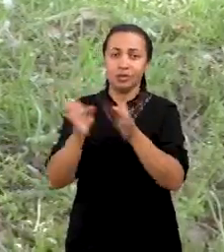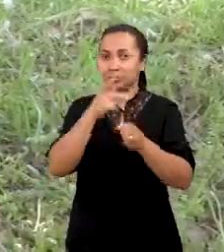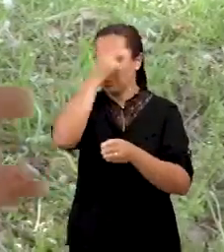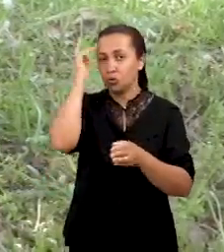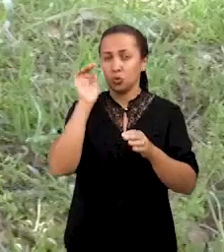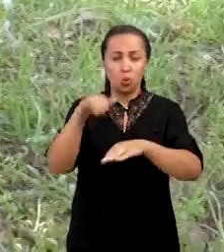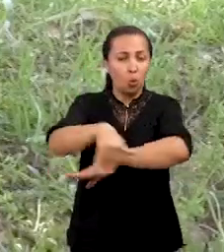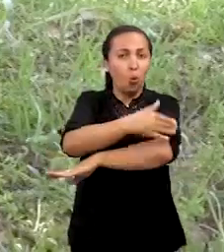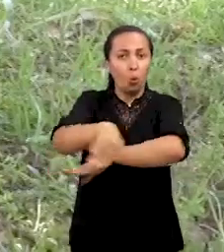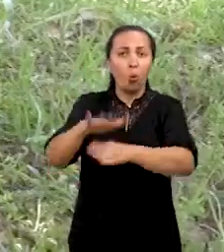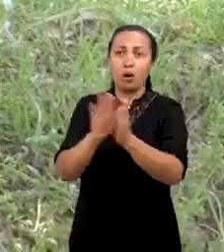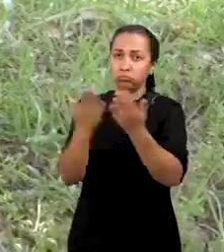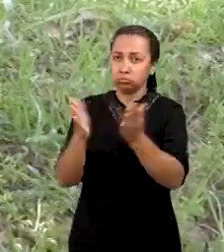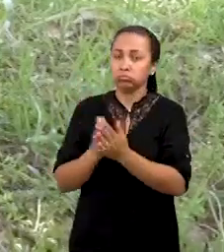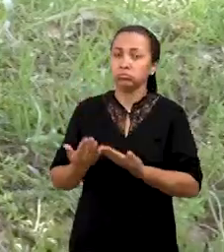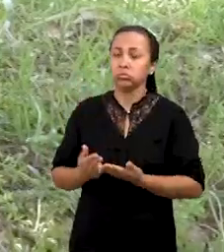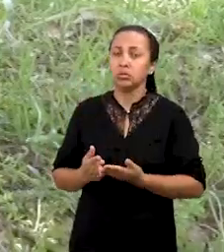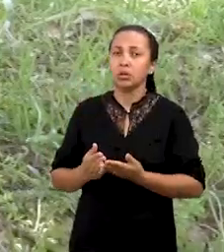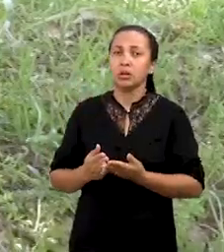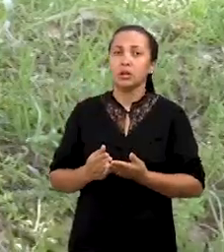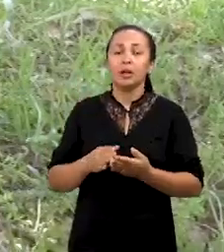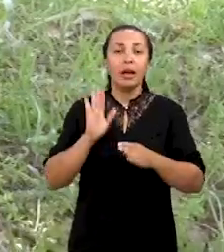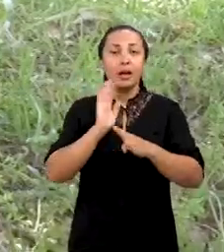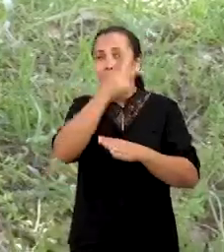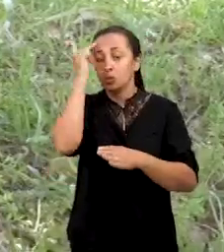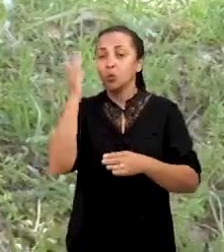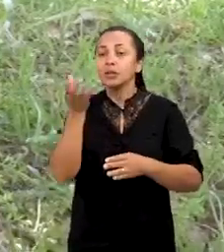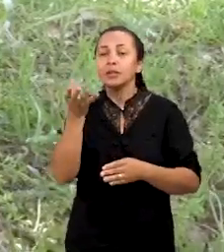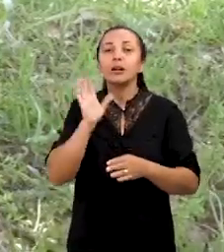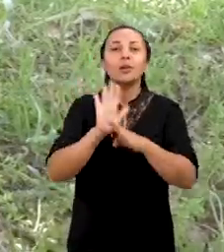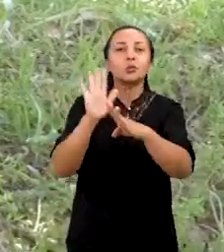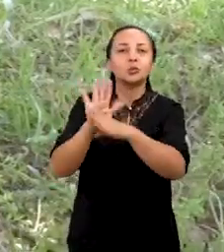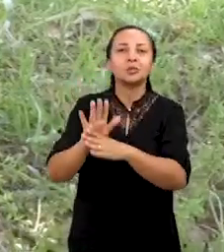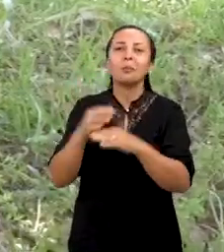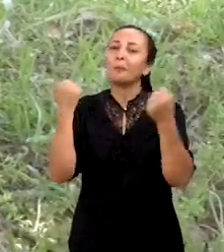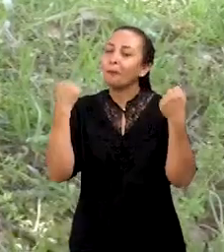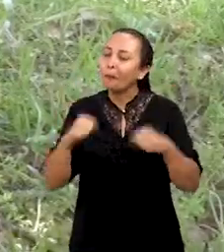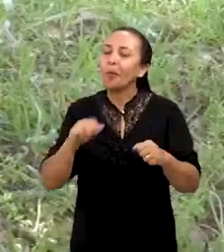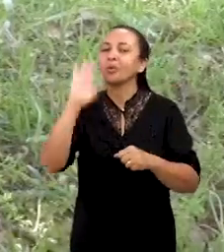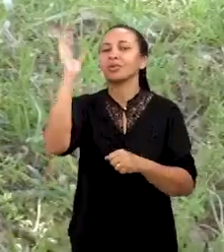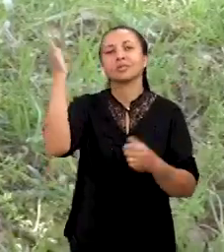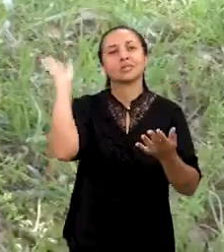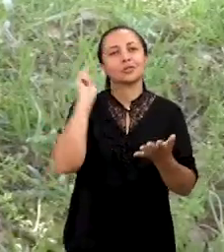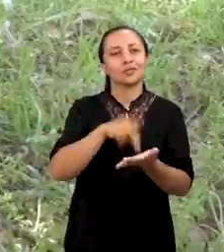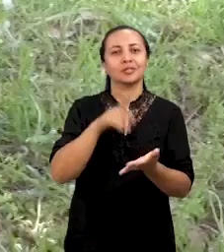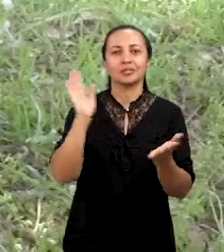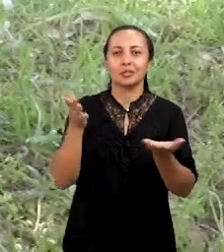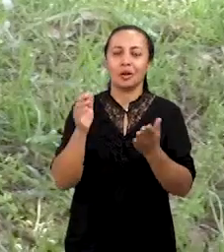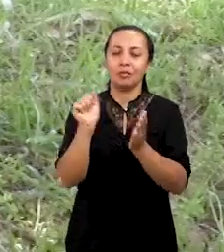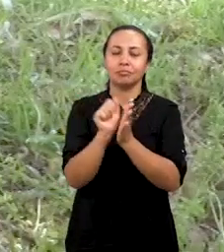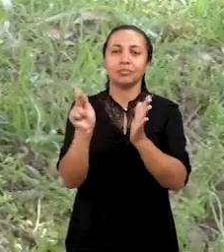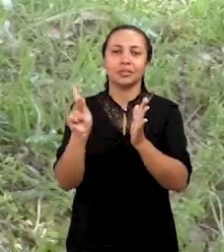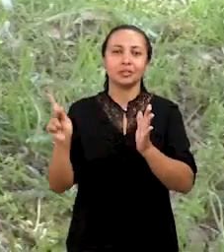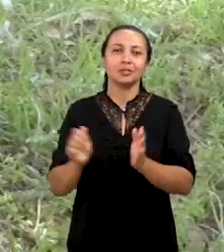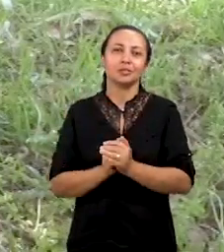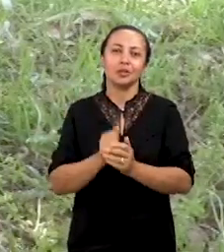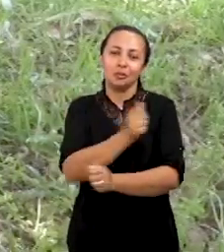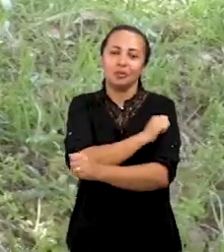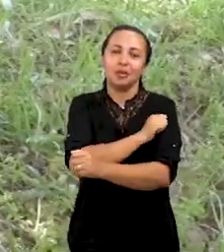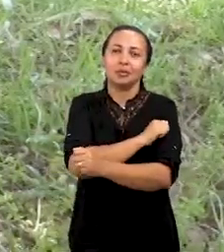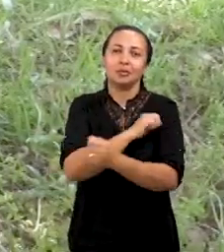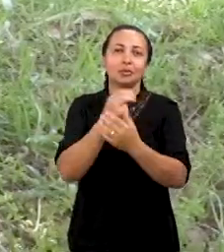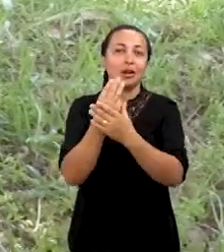rua e os interessados em ajudá-los? Pois isso já pode ser real, graças a um aplicativo criado por um estudante da